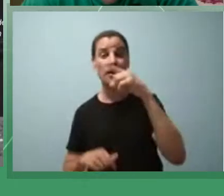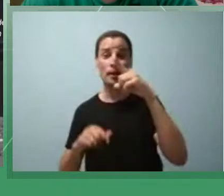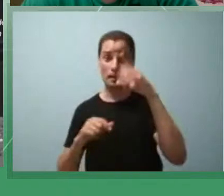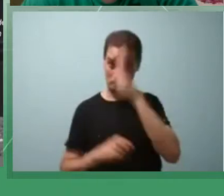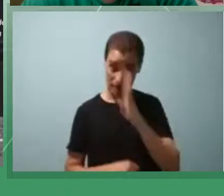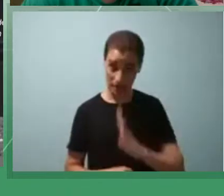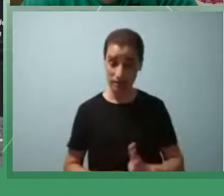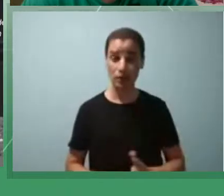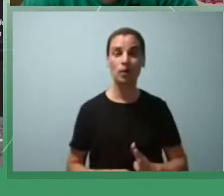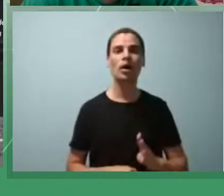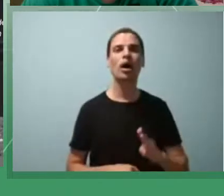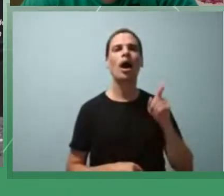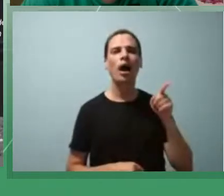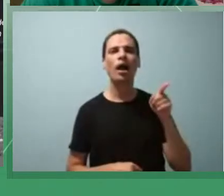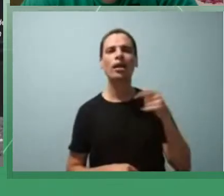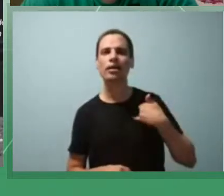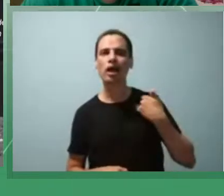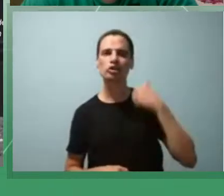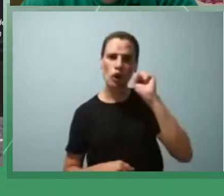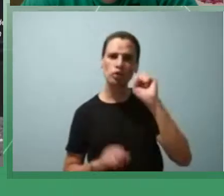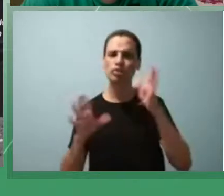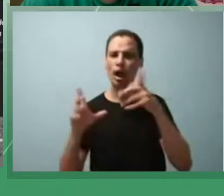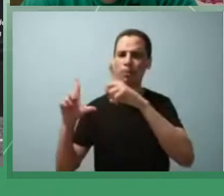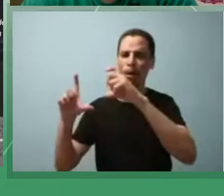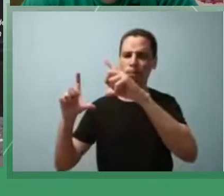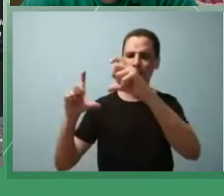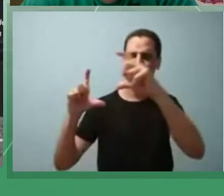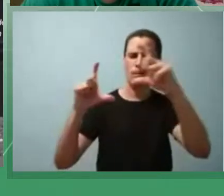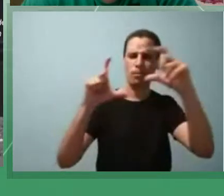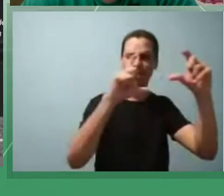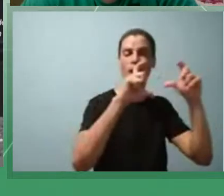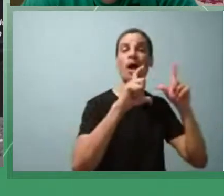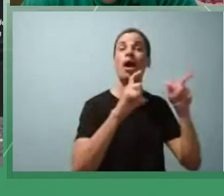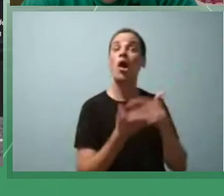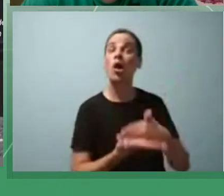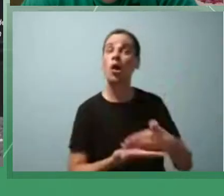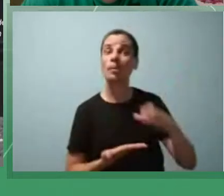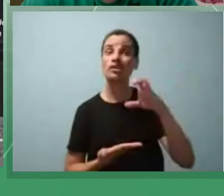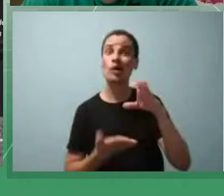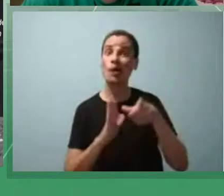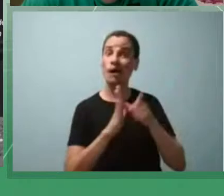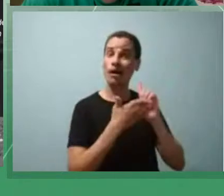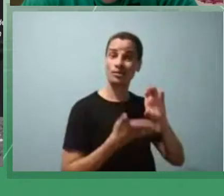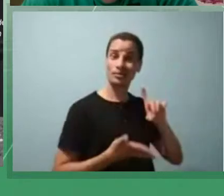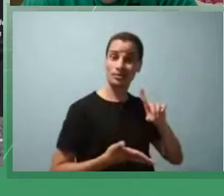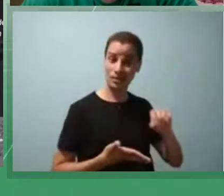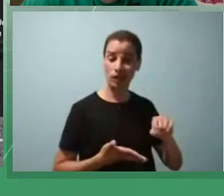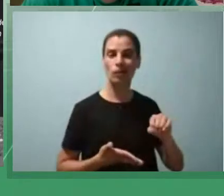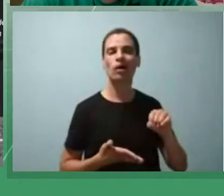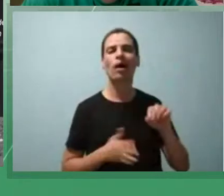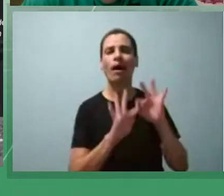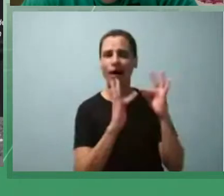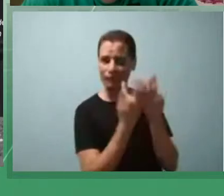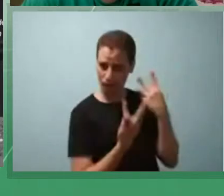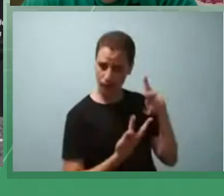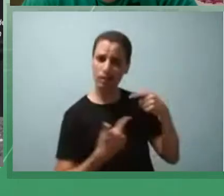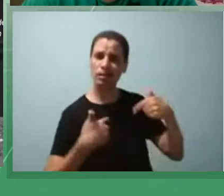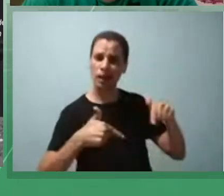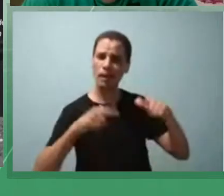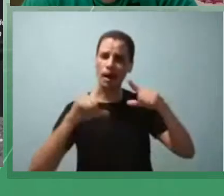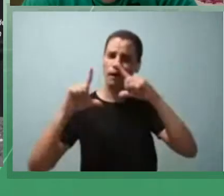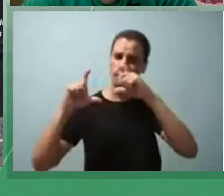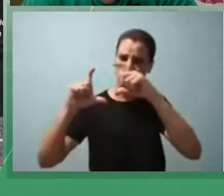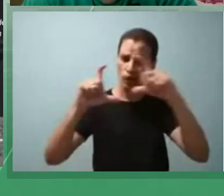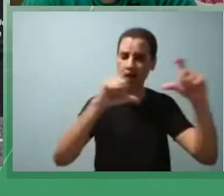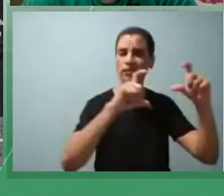tirava fotos então ele começou muito cedo a fotografar a família dele trabalhava nessa área de fotografia isso pra mim